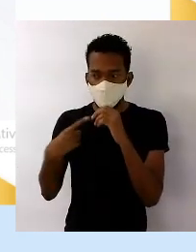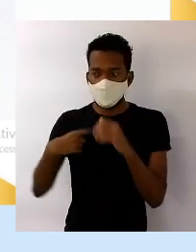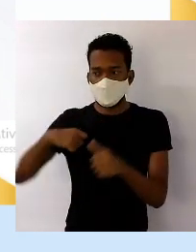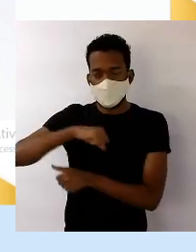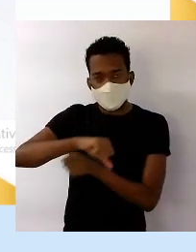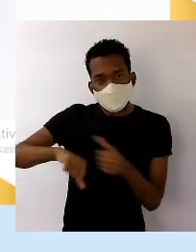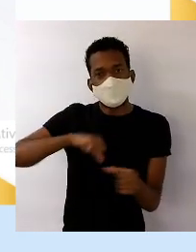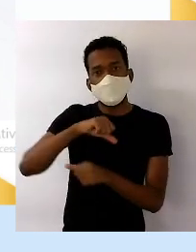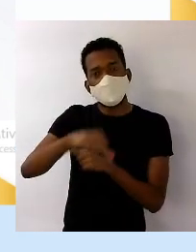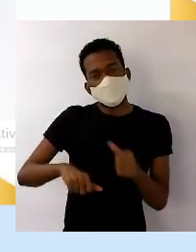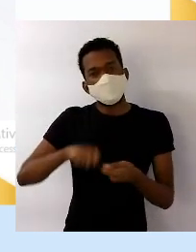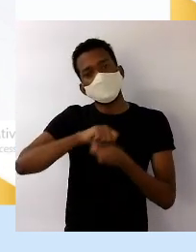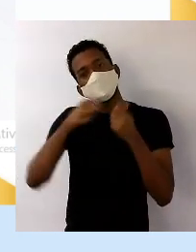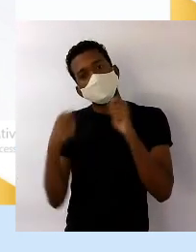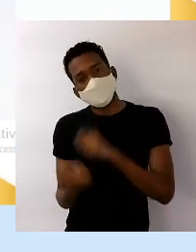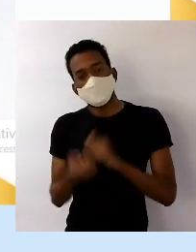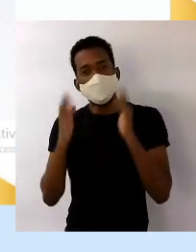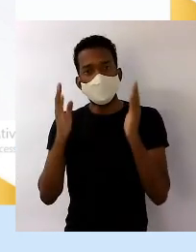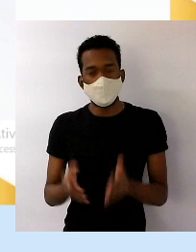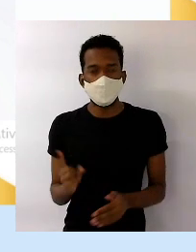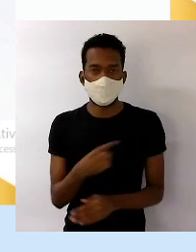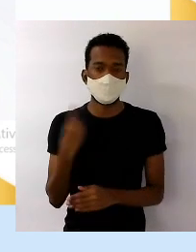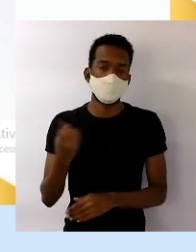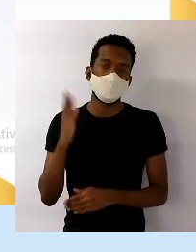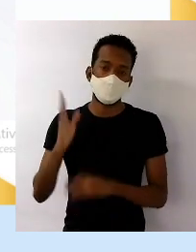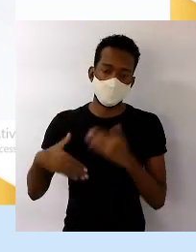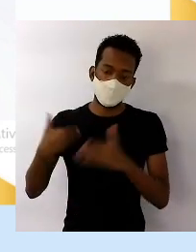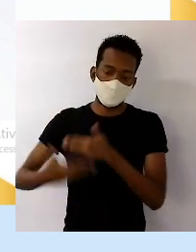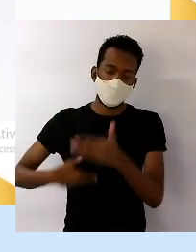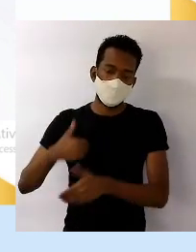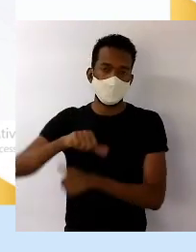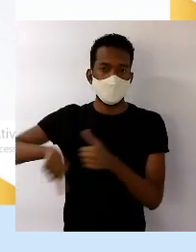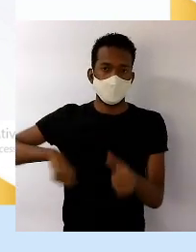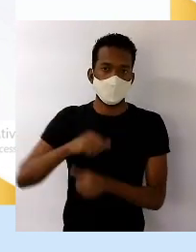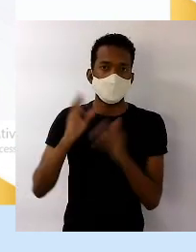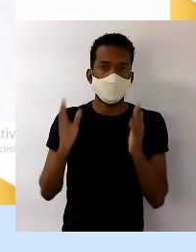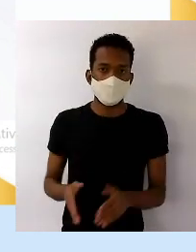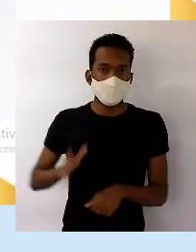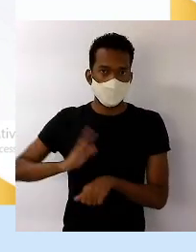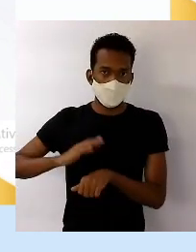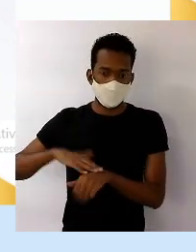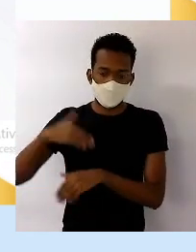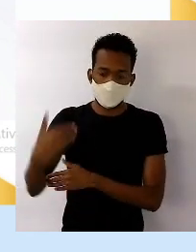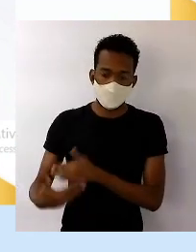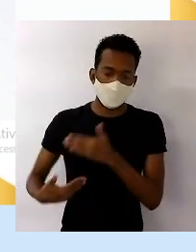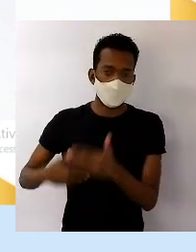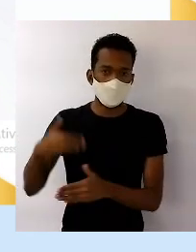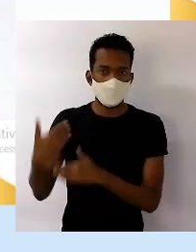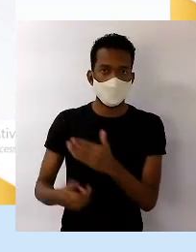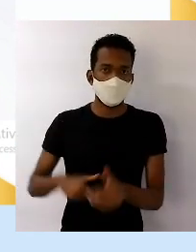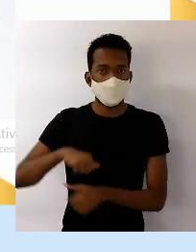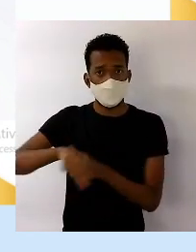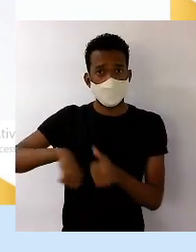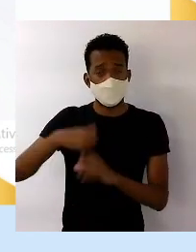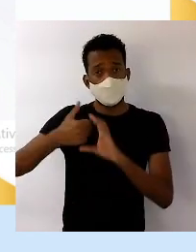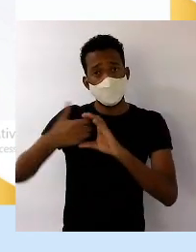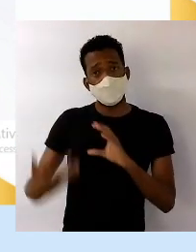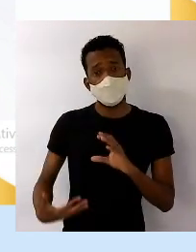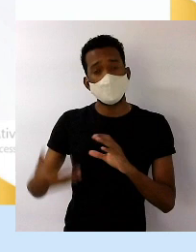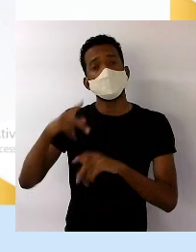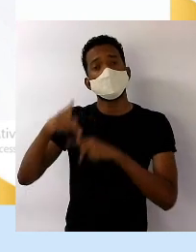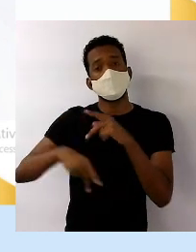transição demográfica foi passando, foi com o passar do tempo, mudando a característica da